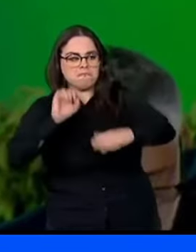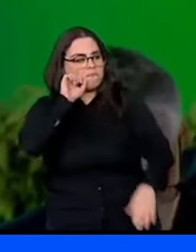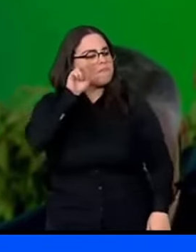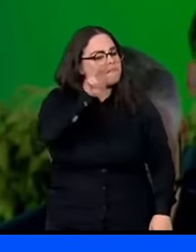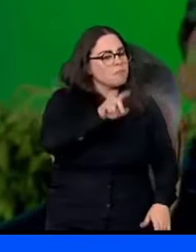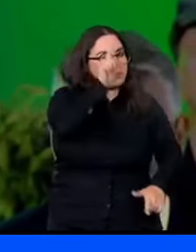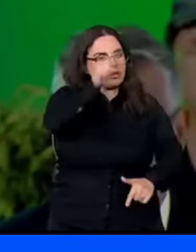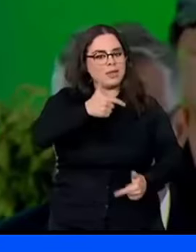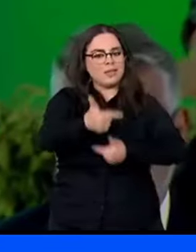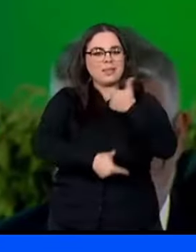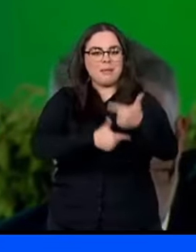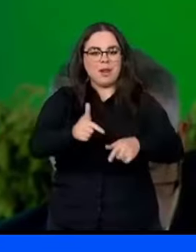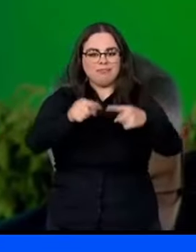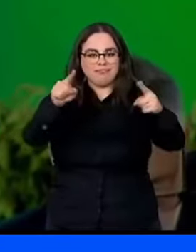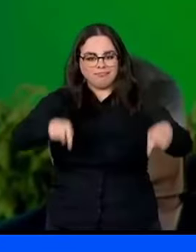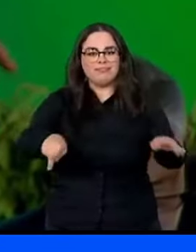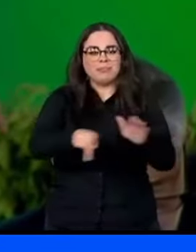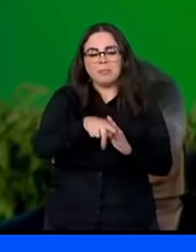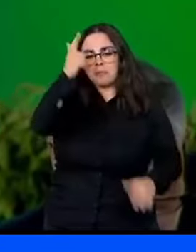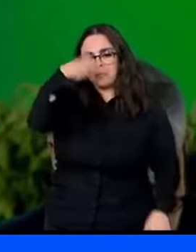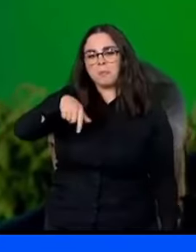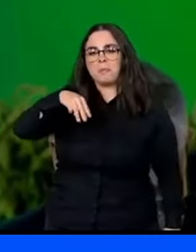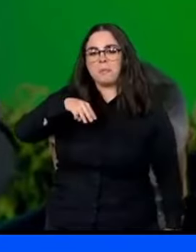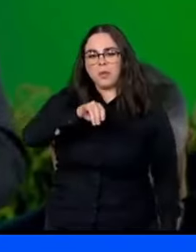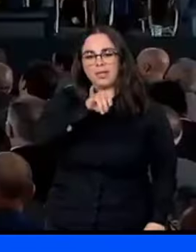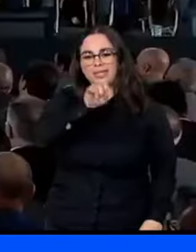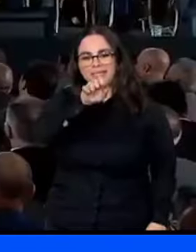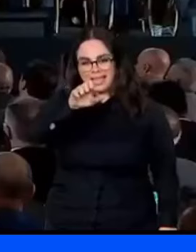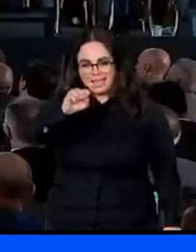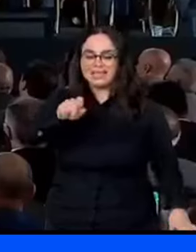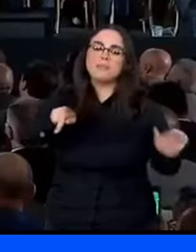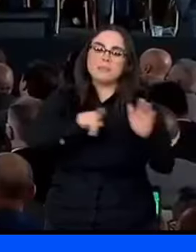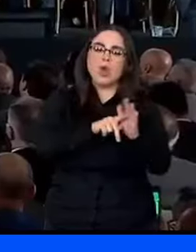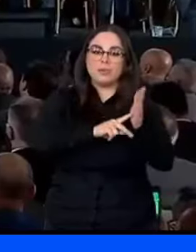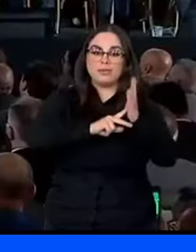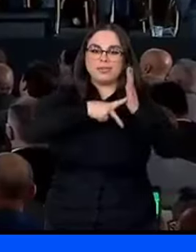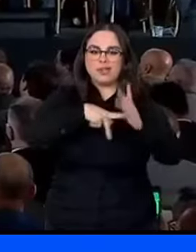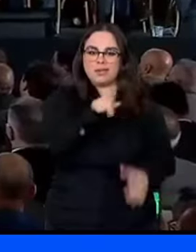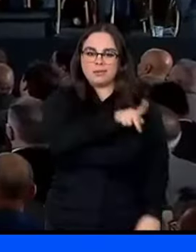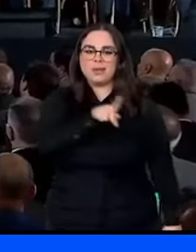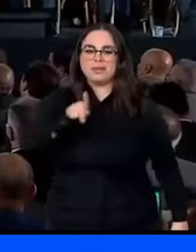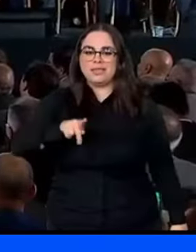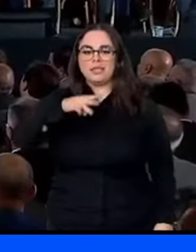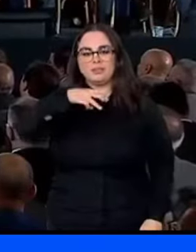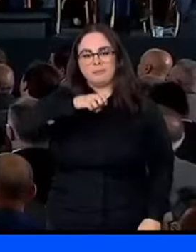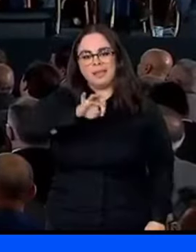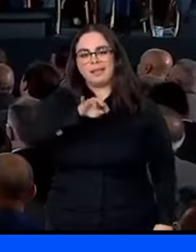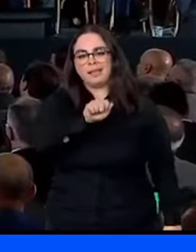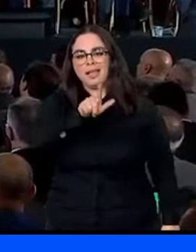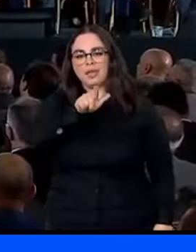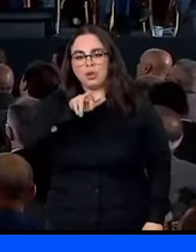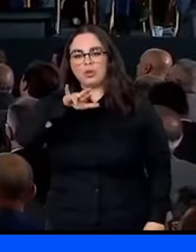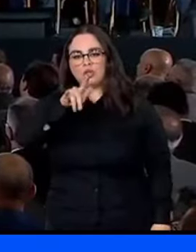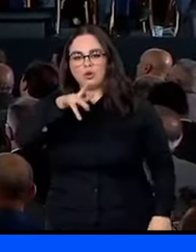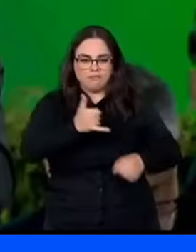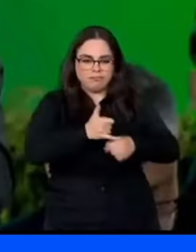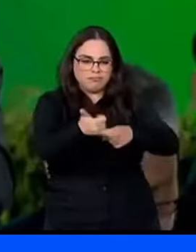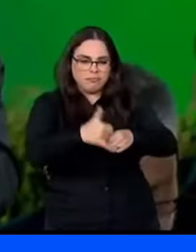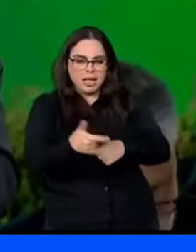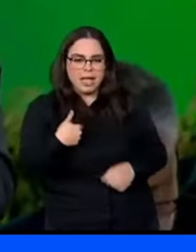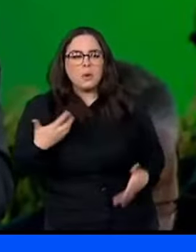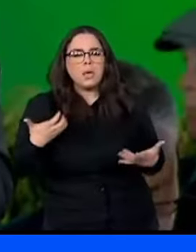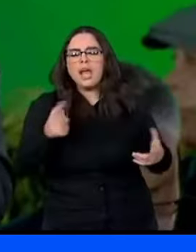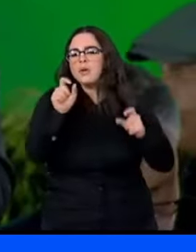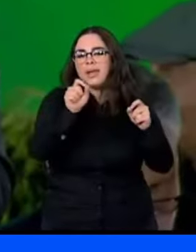trabalhador Como o Moisés Que está aqui Presidente do Sindicato Dos meteorológicos Eu não quero outra coisa A não ser que Todo mundo